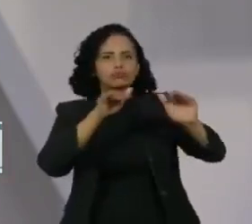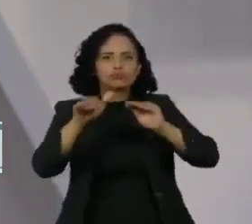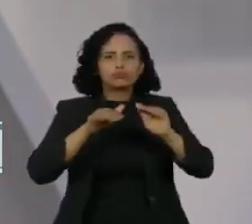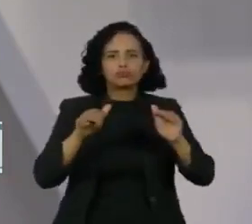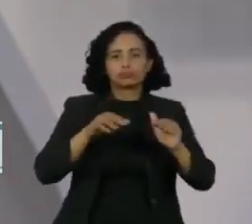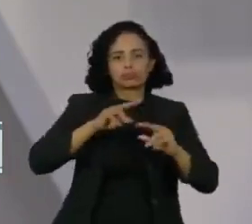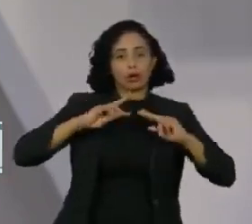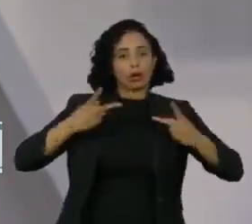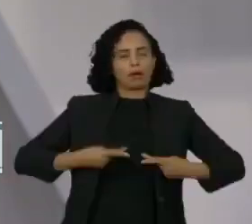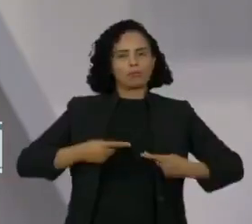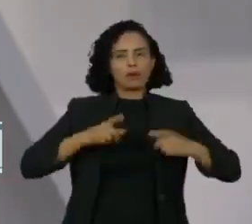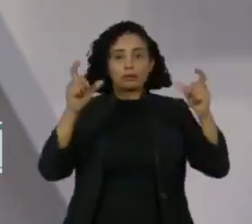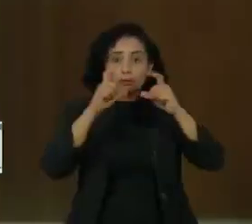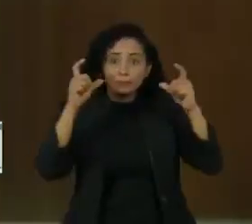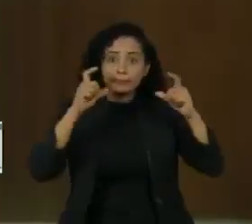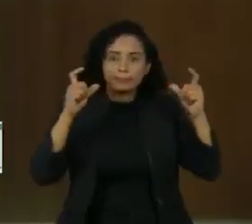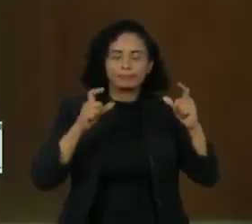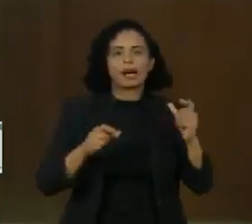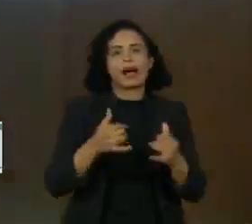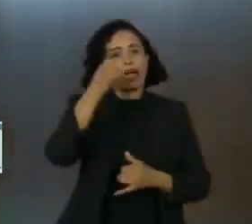para evitar a própria extinção.